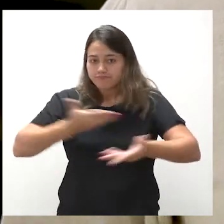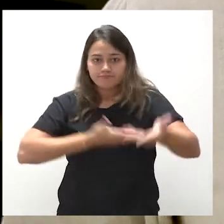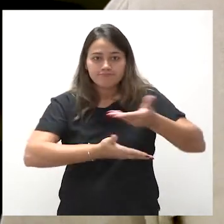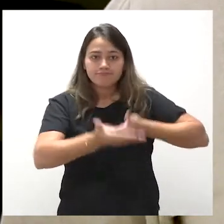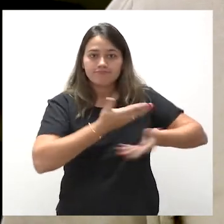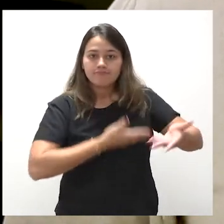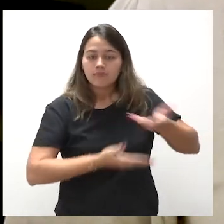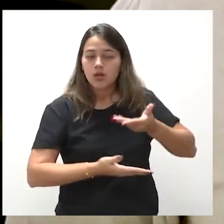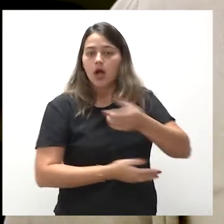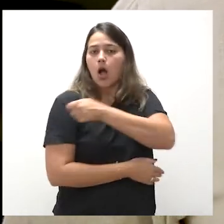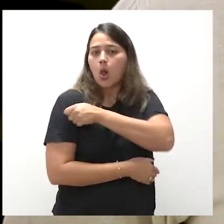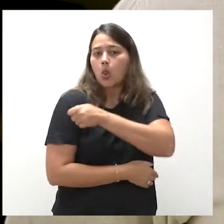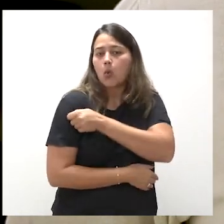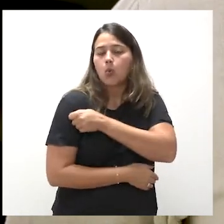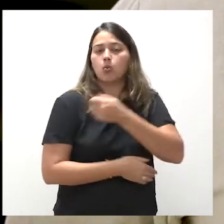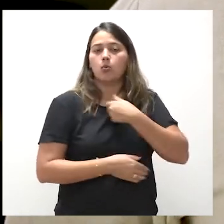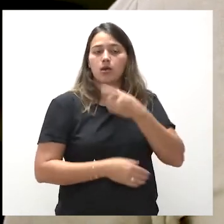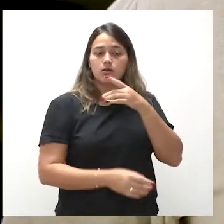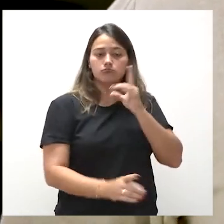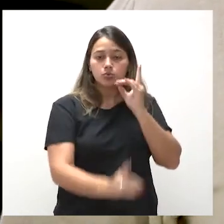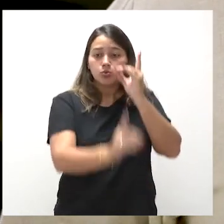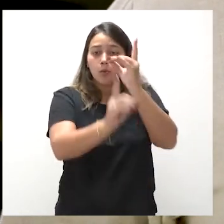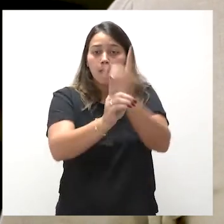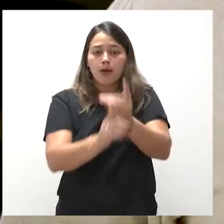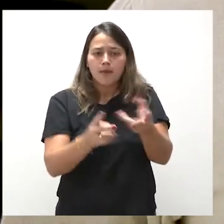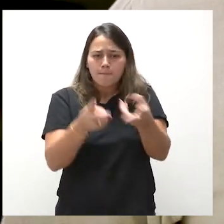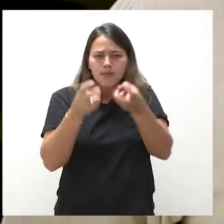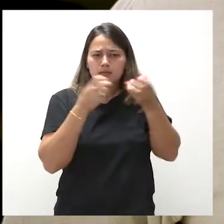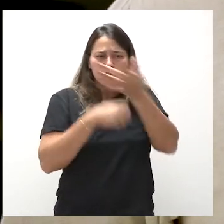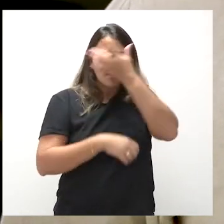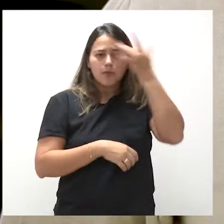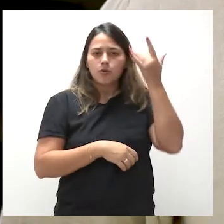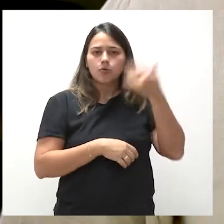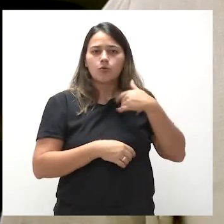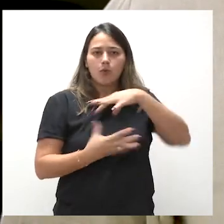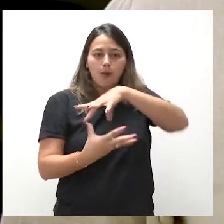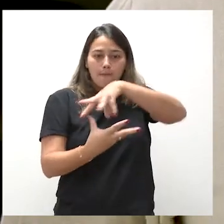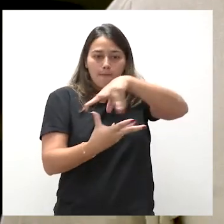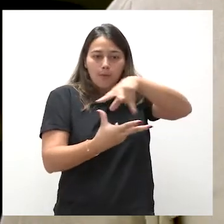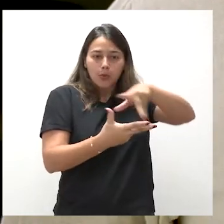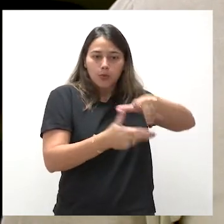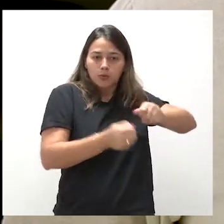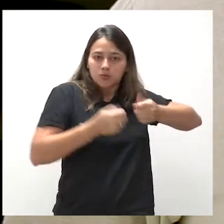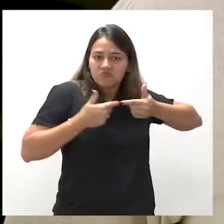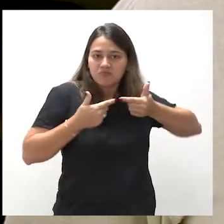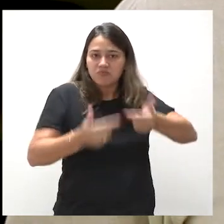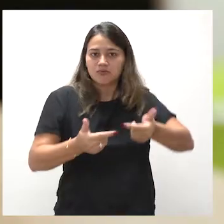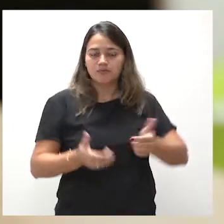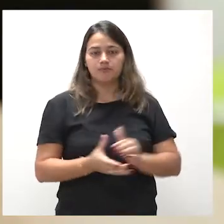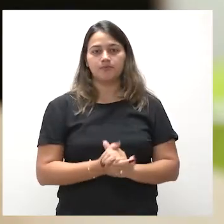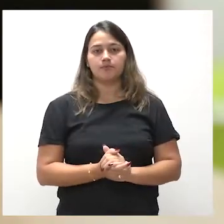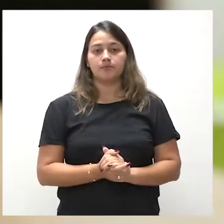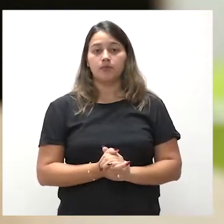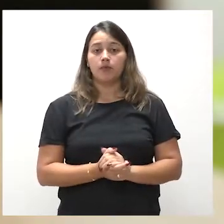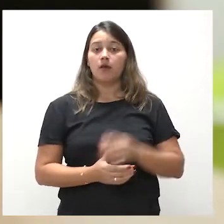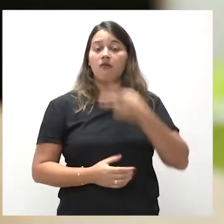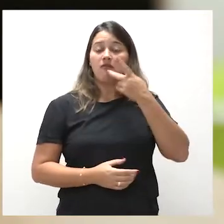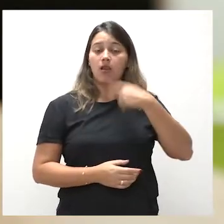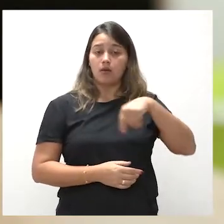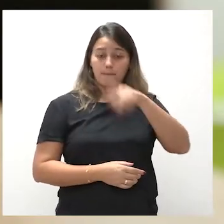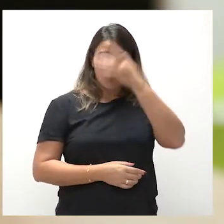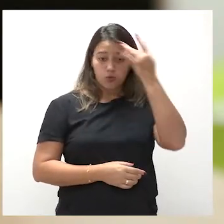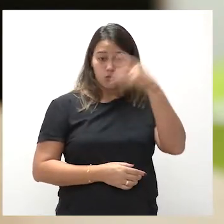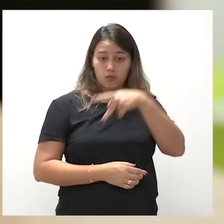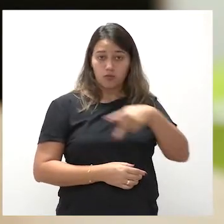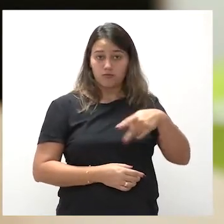o aprendizado, as descobertas e ver esses estudantes ganhando o mundo aí fora. No que diz respeito